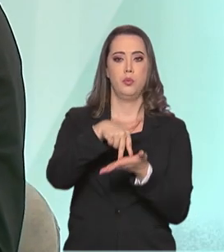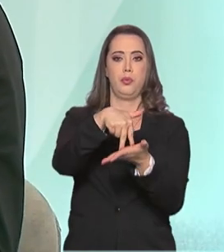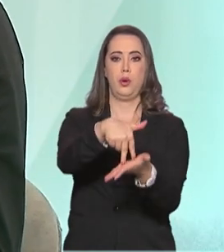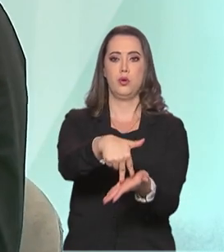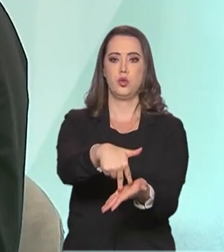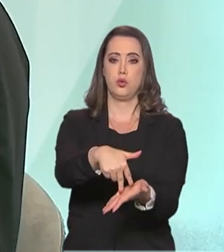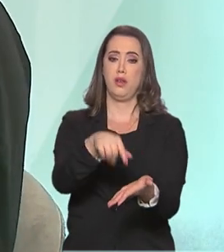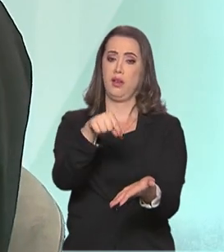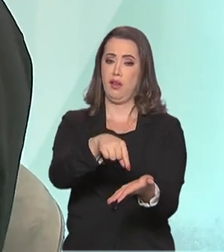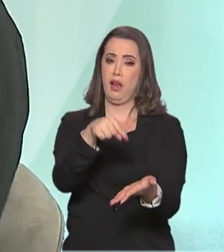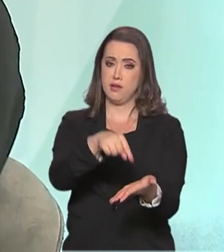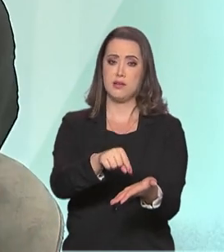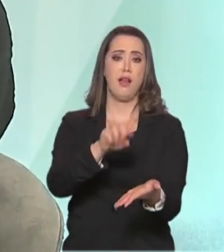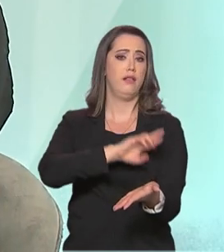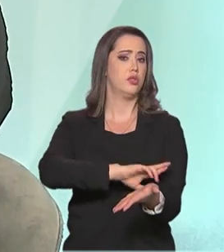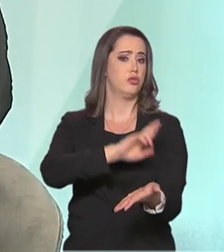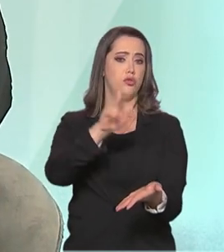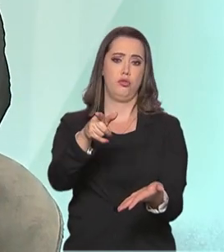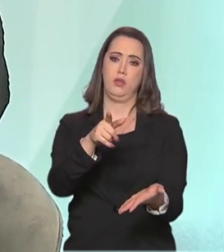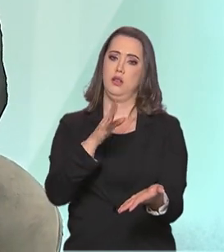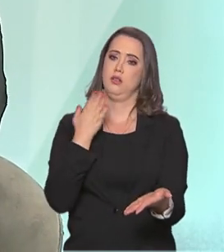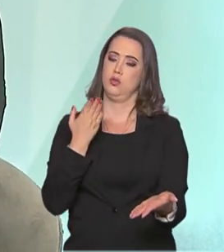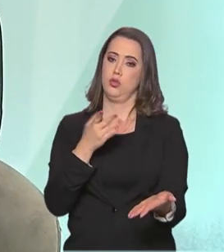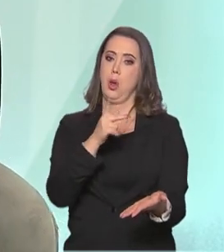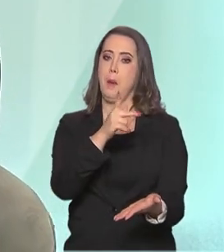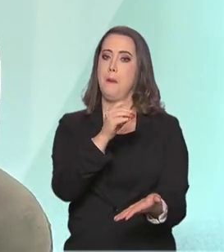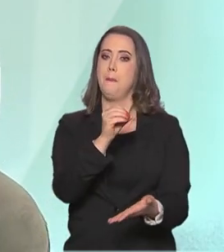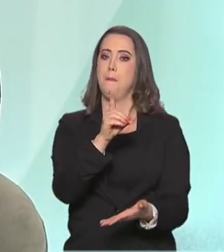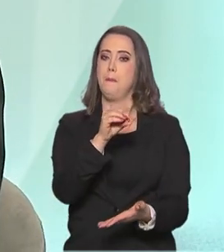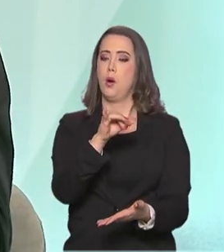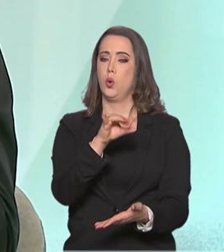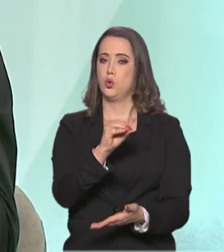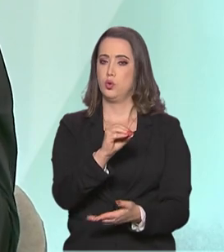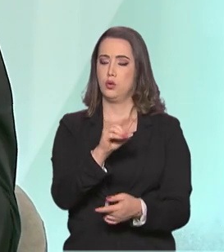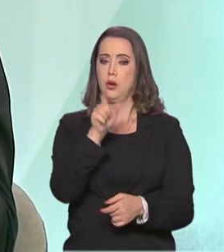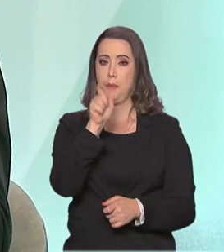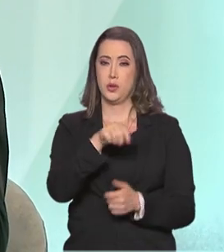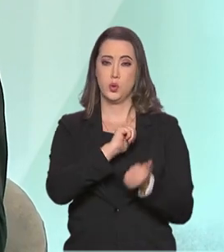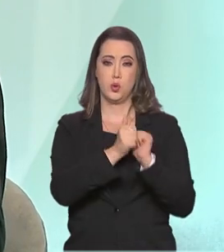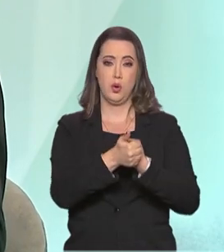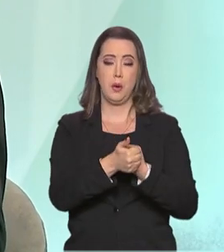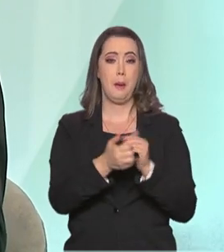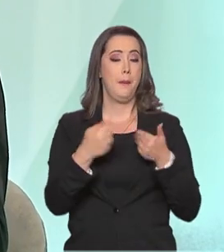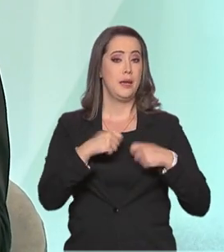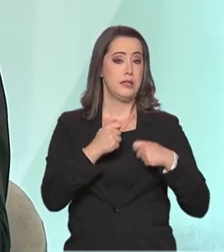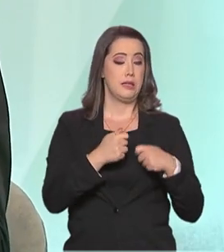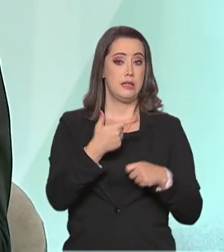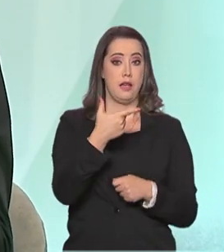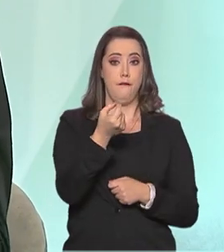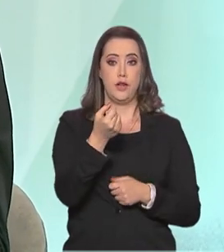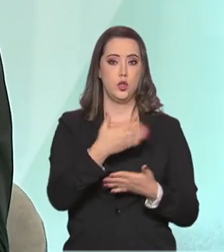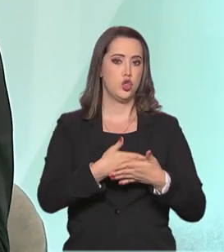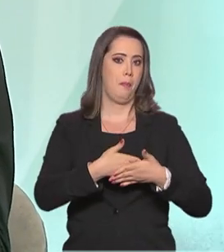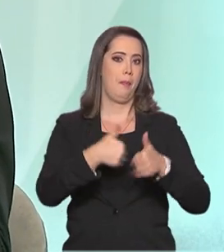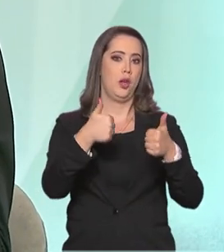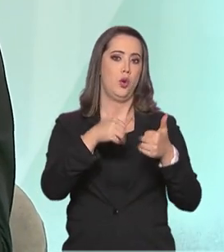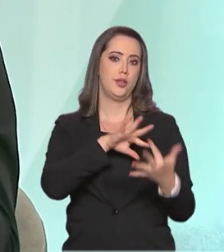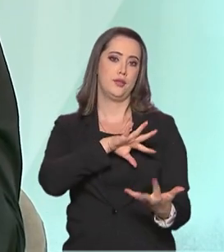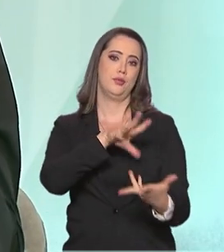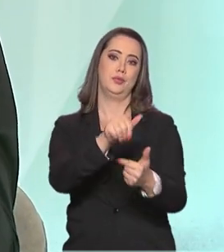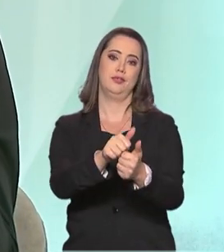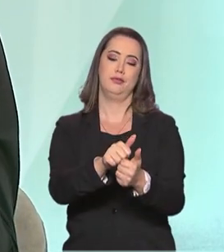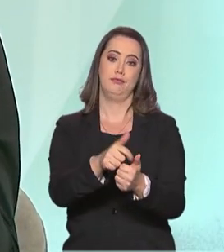separado. O Bolsa Pódio, ele é destinado a atletas que estão entre os 20 primeiros do ranking mundial,